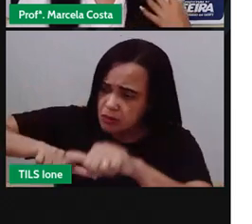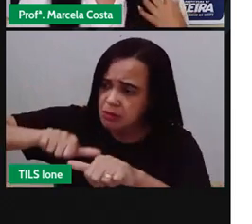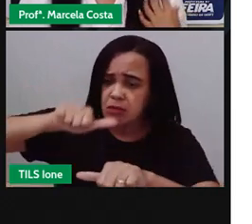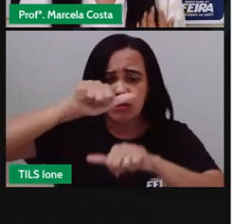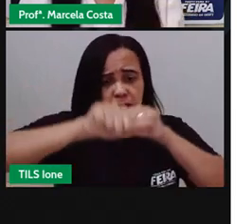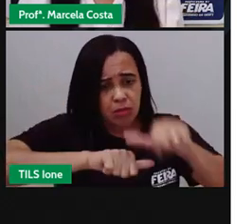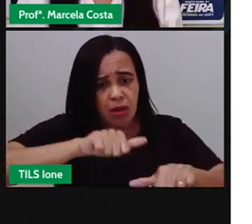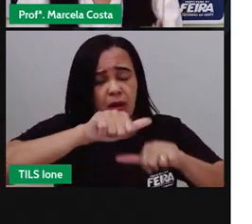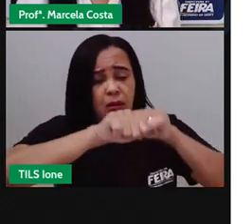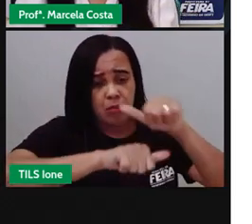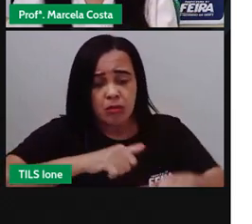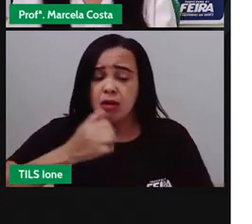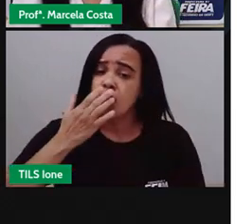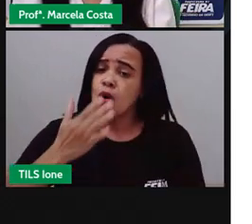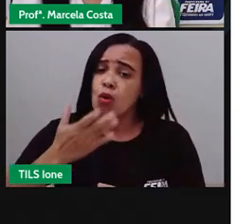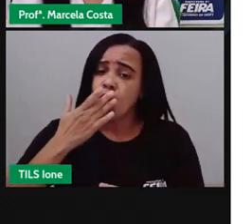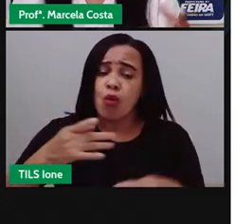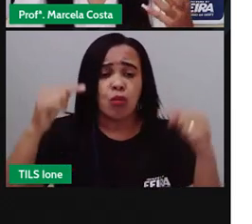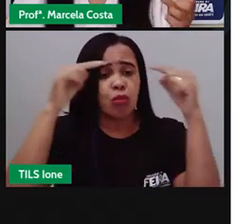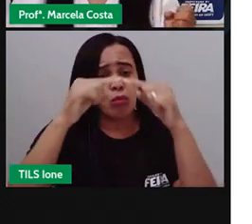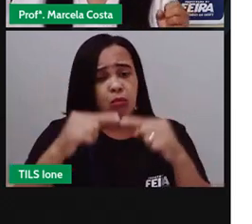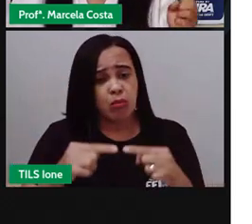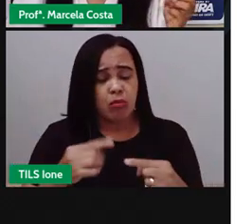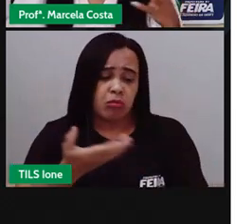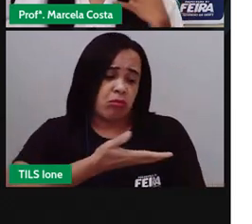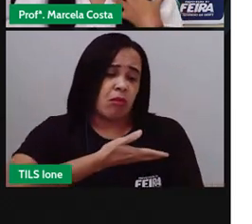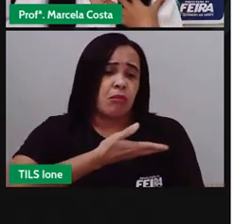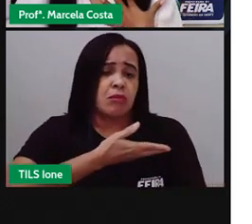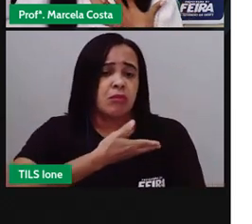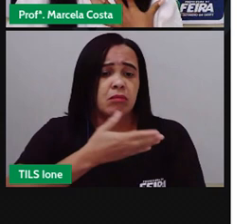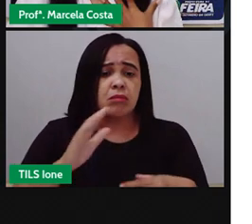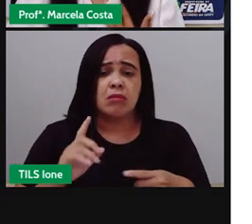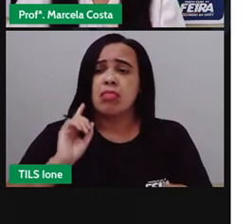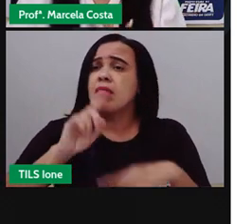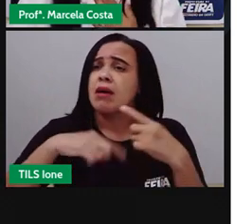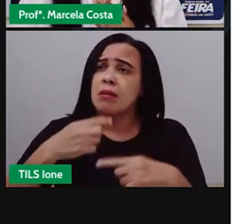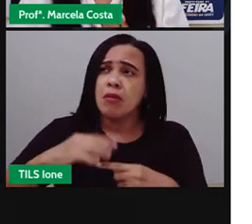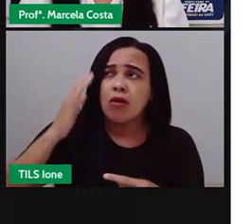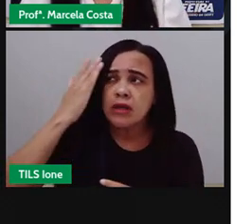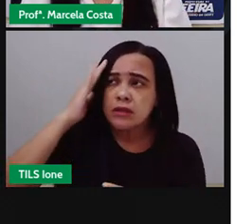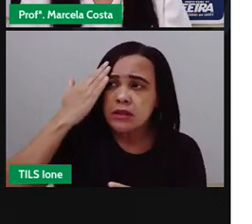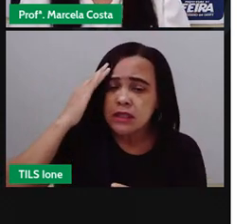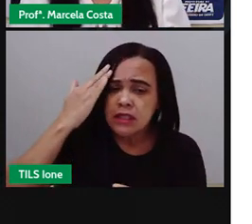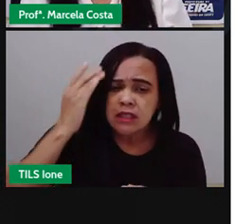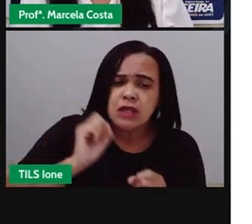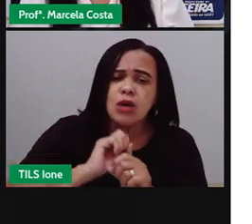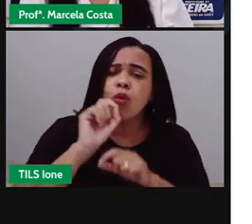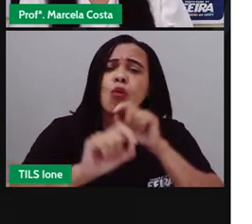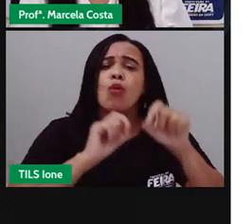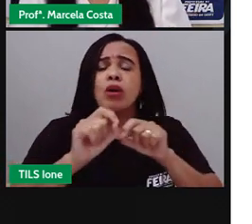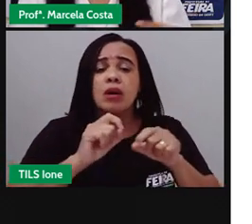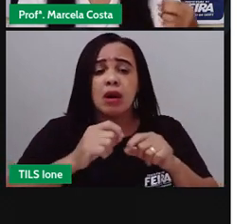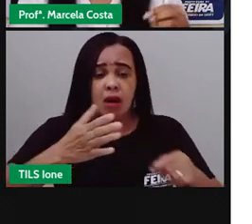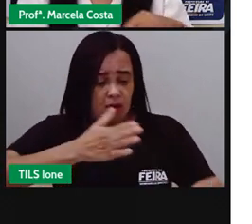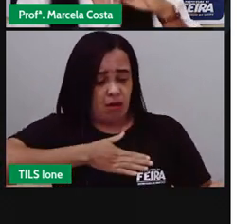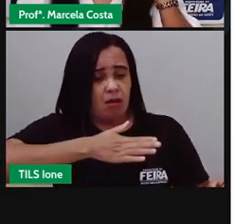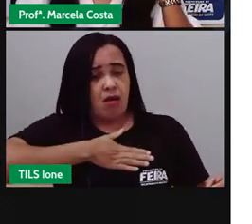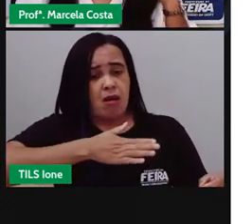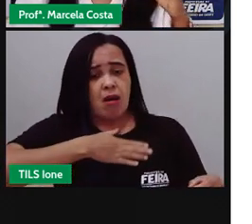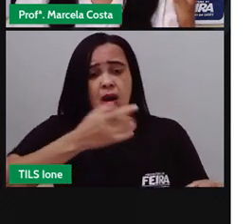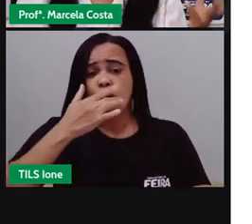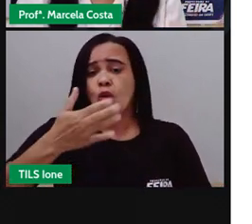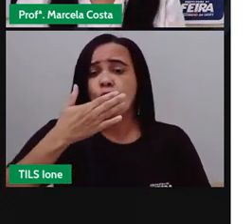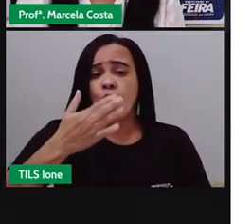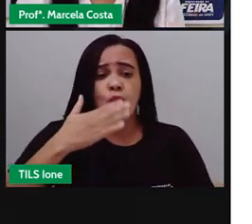cor que o amigo gostava. Mas no final, ele entendeu que o que importava era a cor que ele gostava, que era a cor